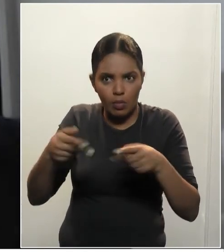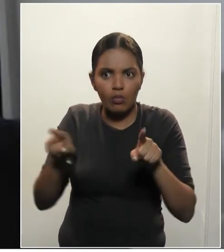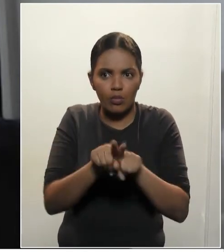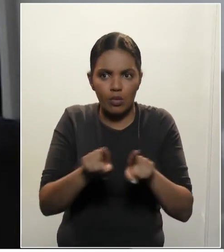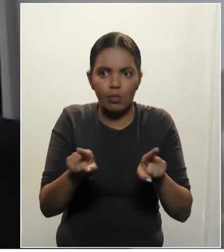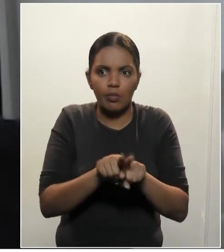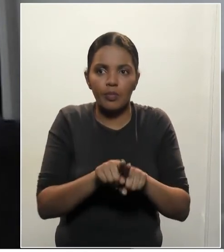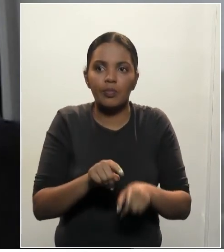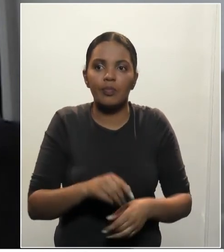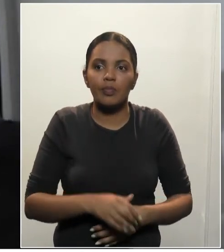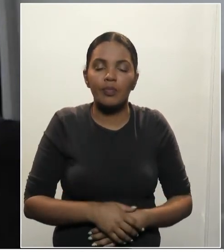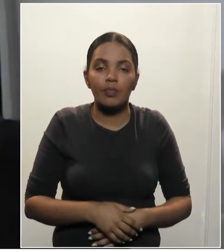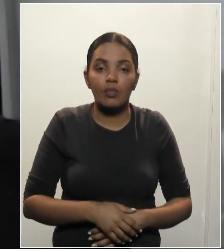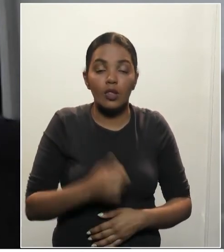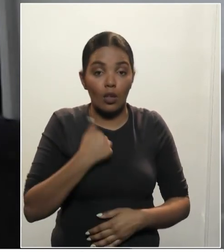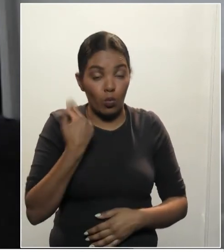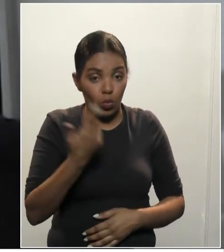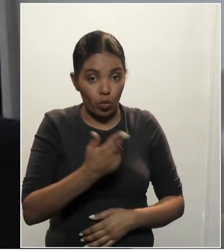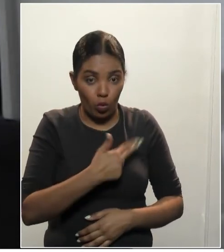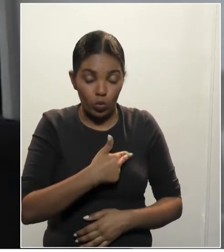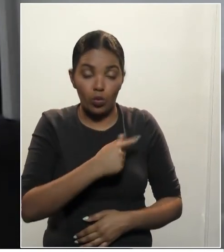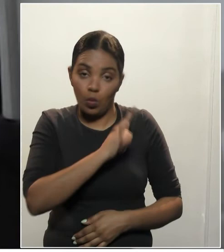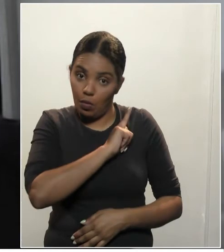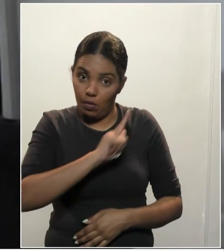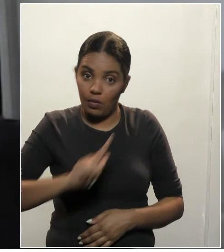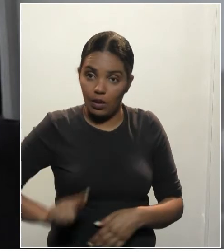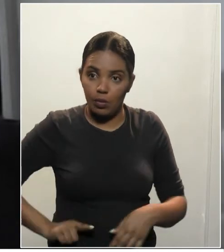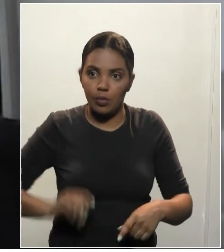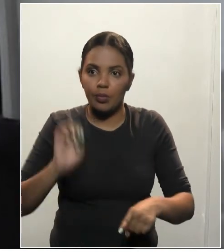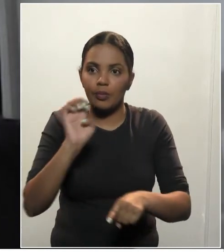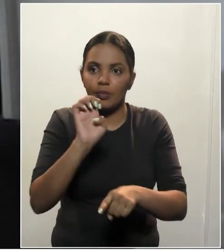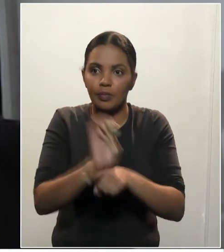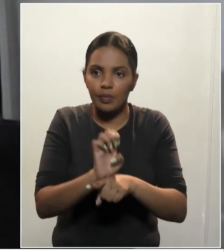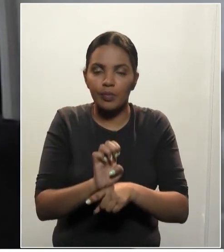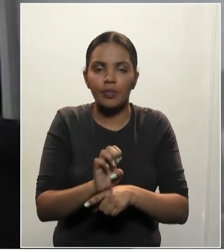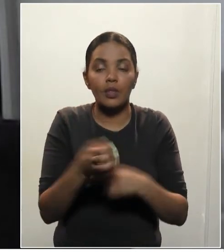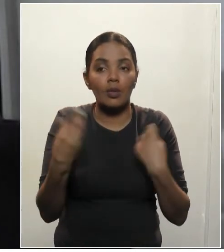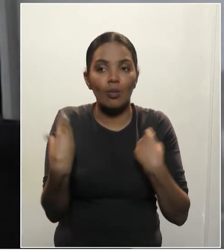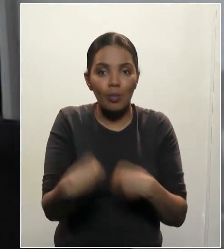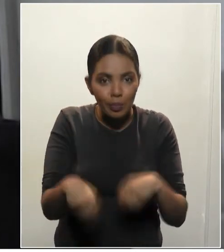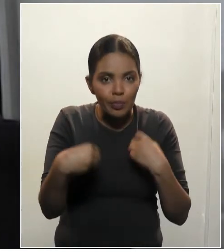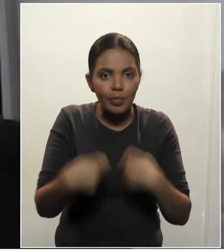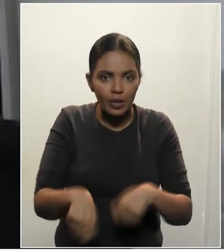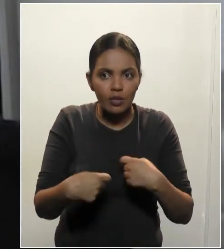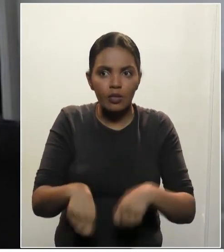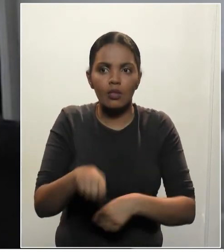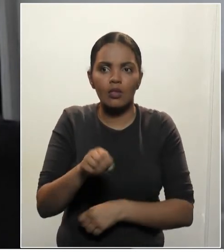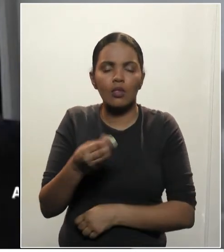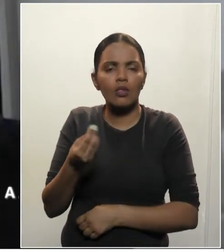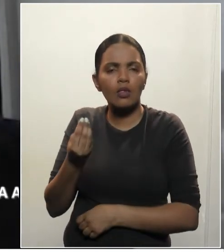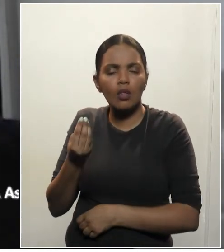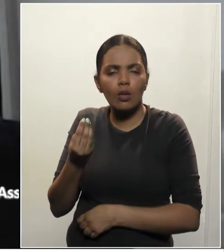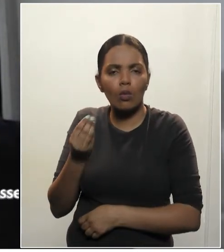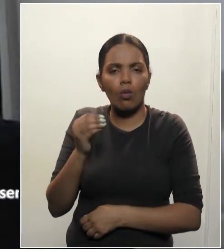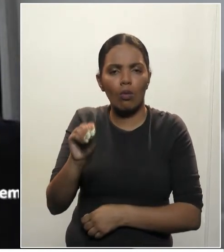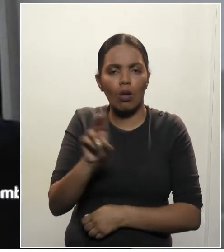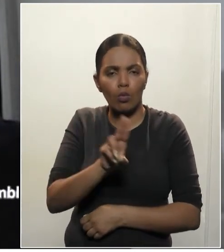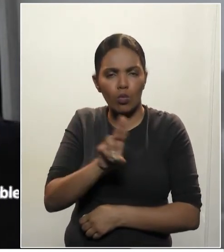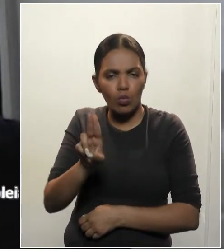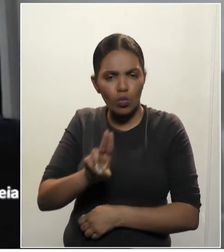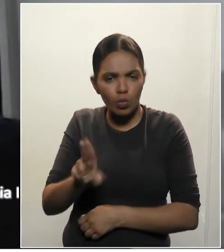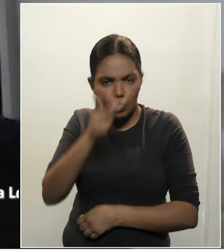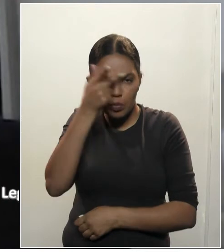ao nosso governador do estado, para que sejam nomeados os aprovados no